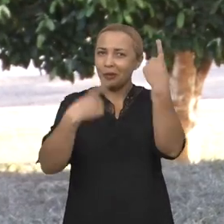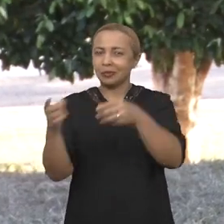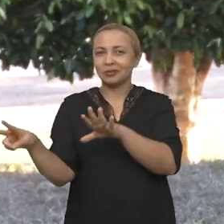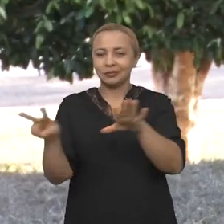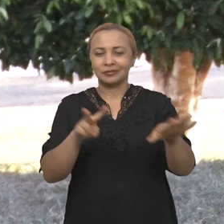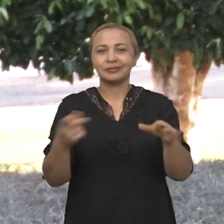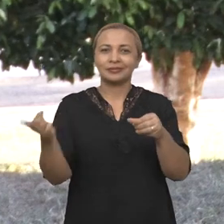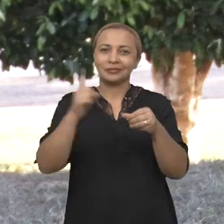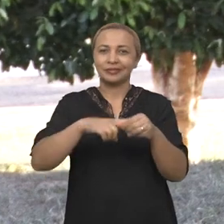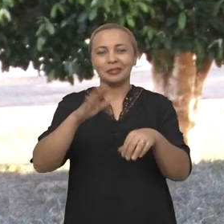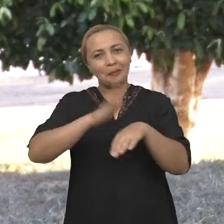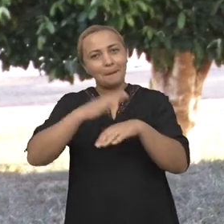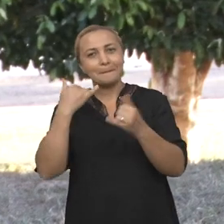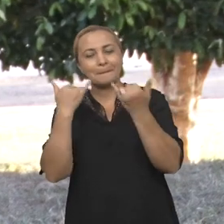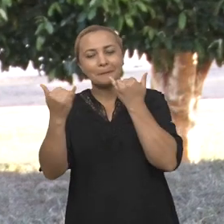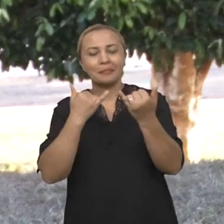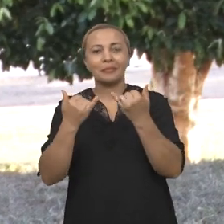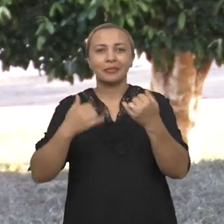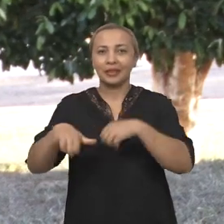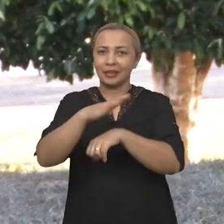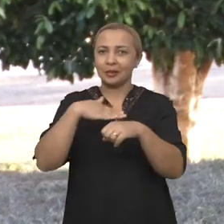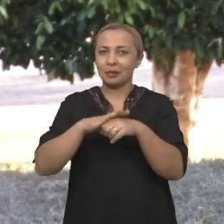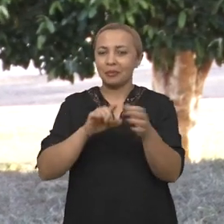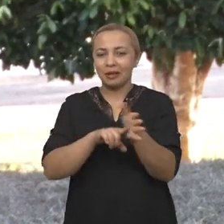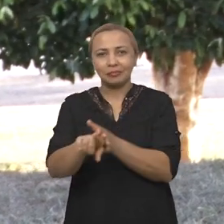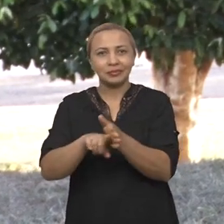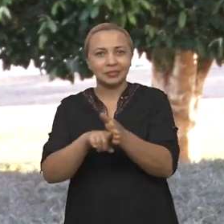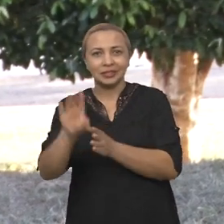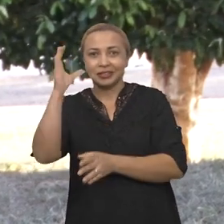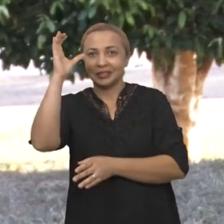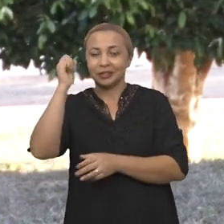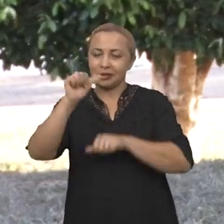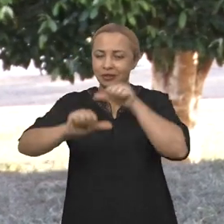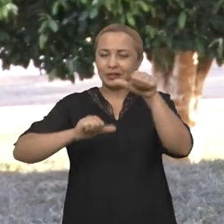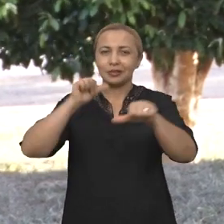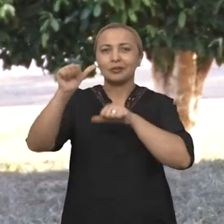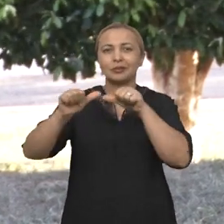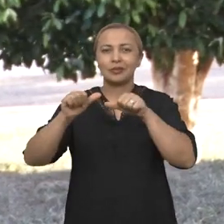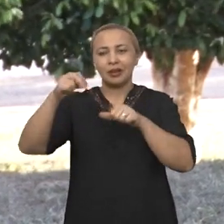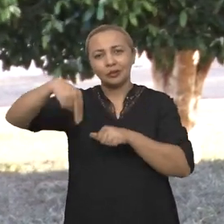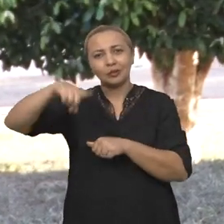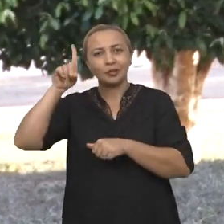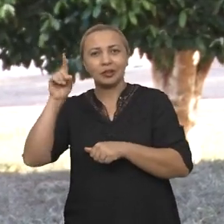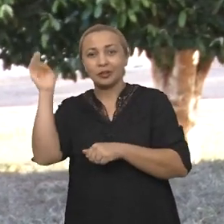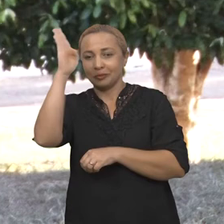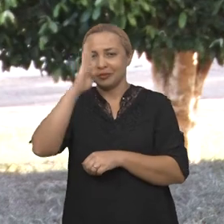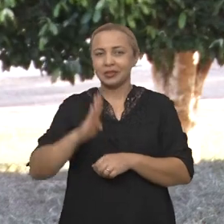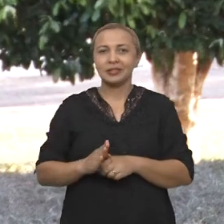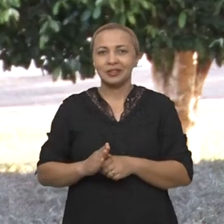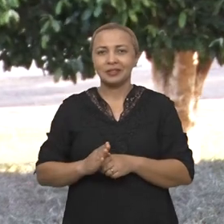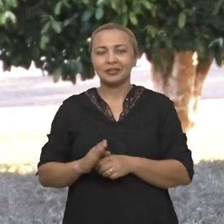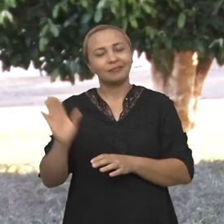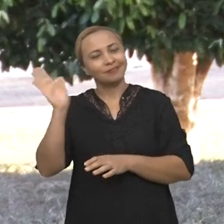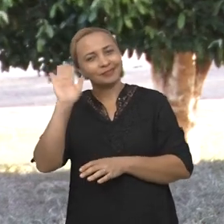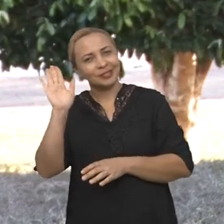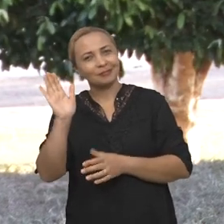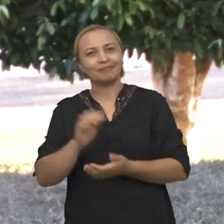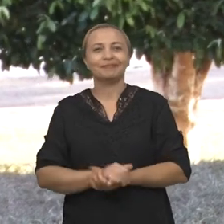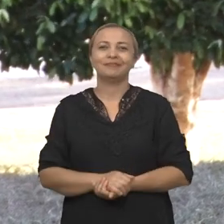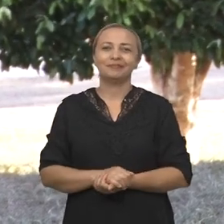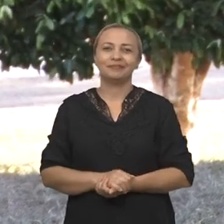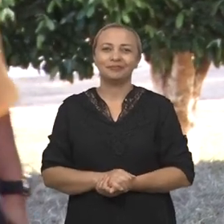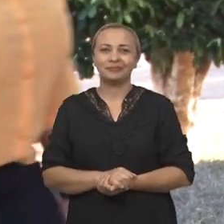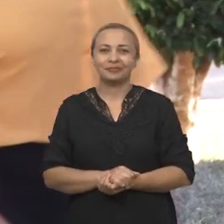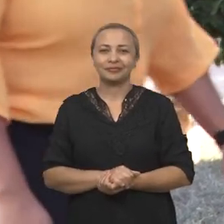semana, trazendo mais informações a respeito das pesquisas científicas desenvolvidas no Nordeste Brasileiro. Até lá!